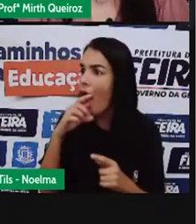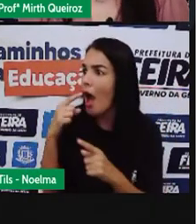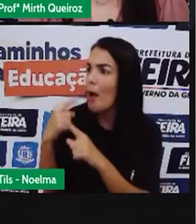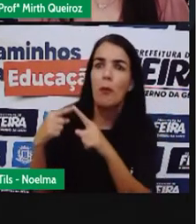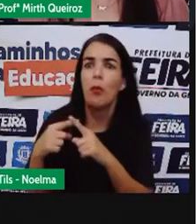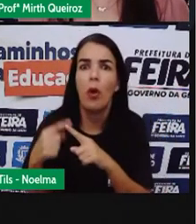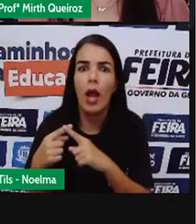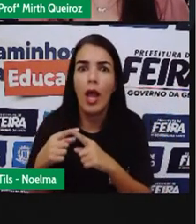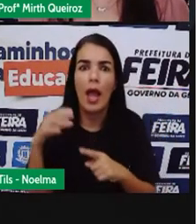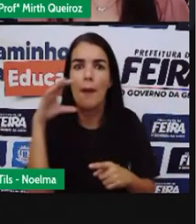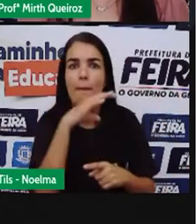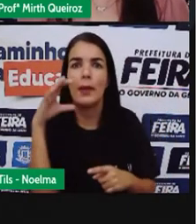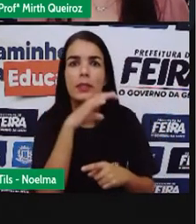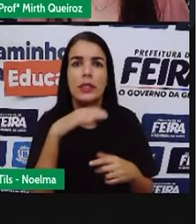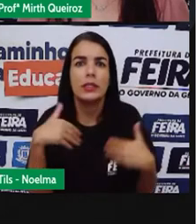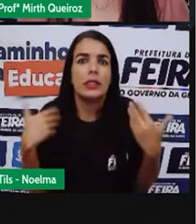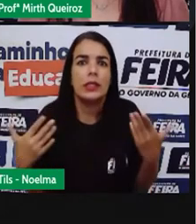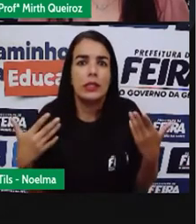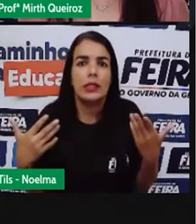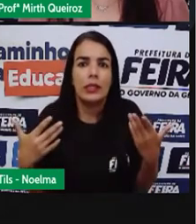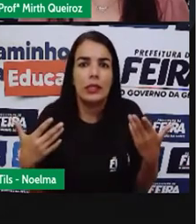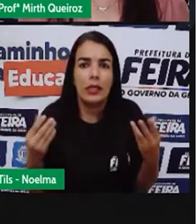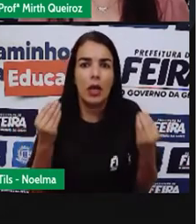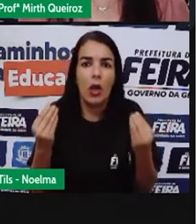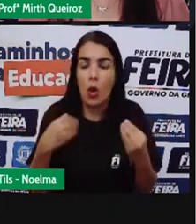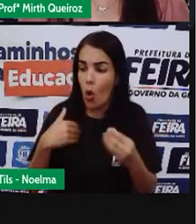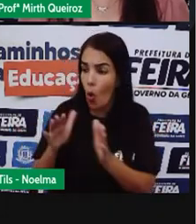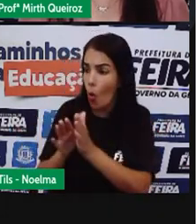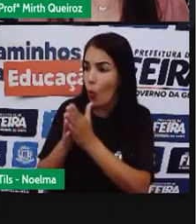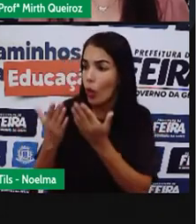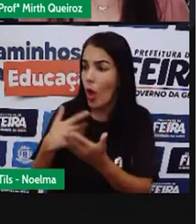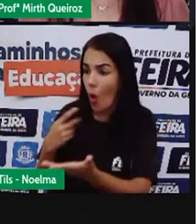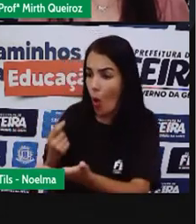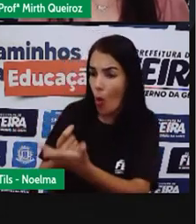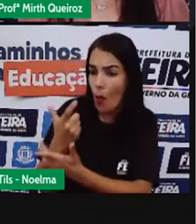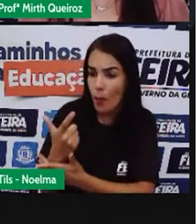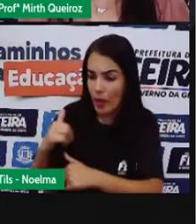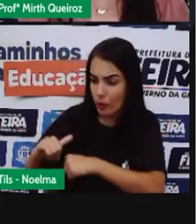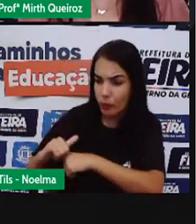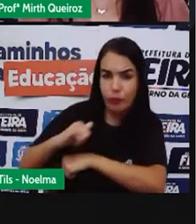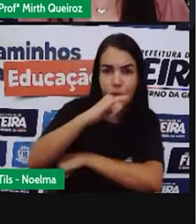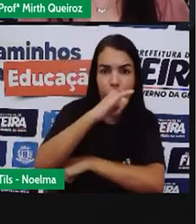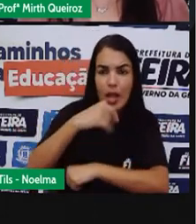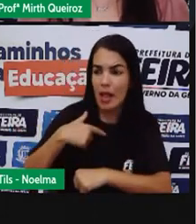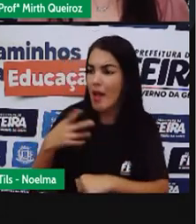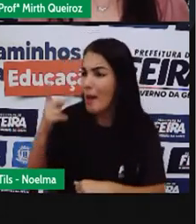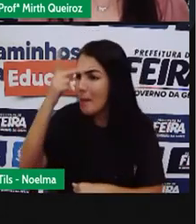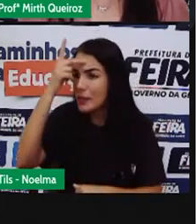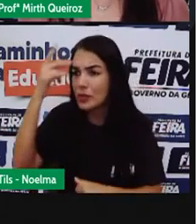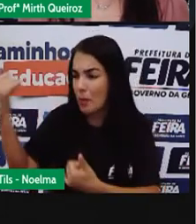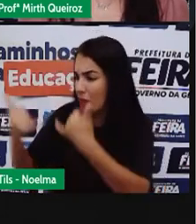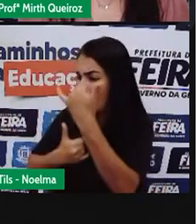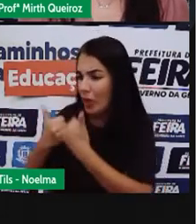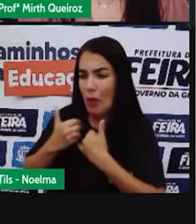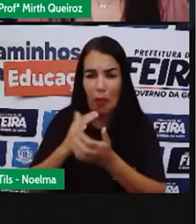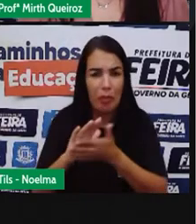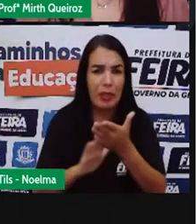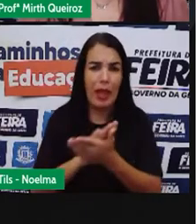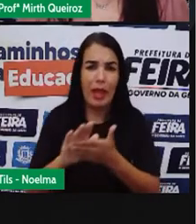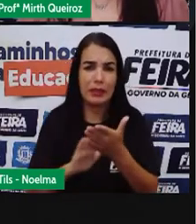Que emergência? Quando eu comprei a passagem, ninguém falou nada de emergência. Olha,